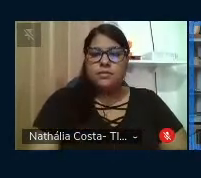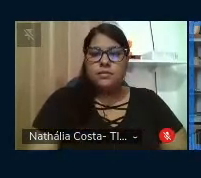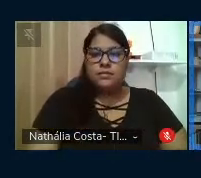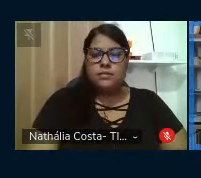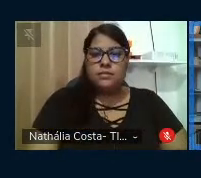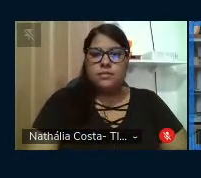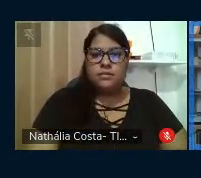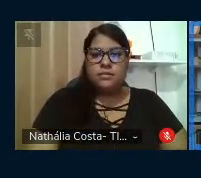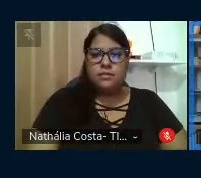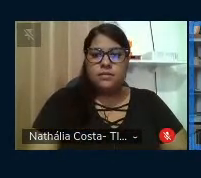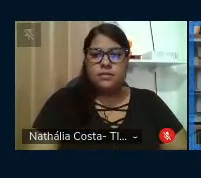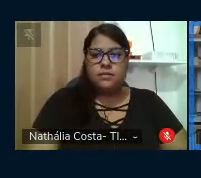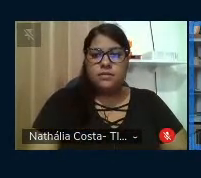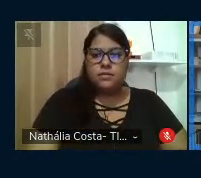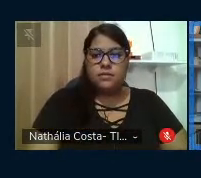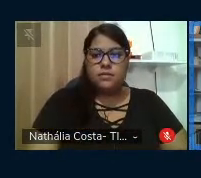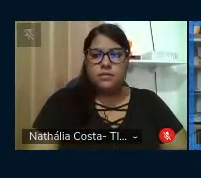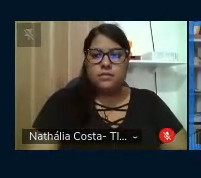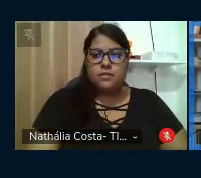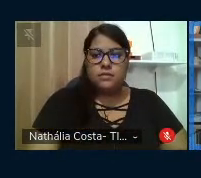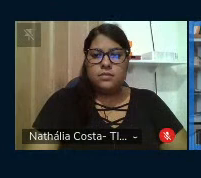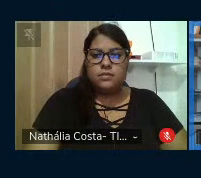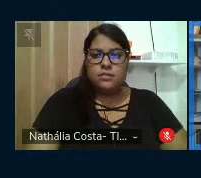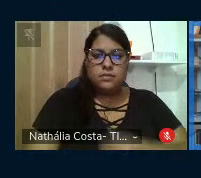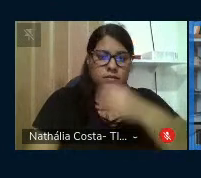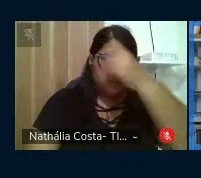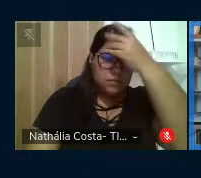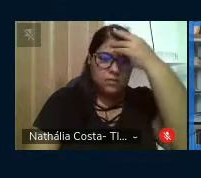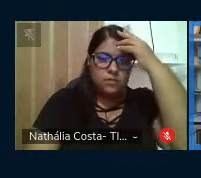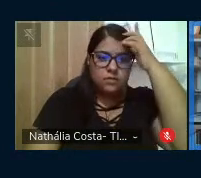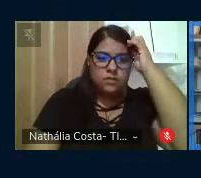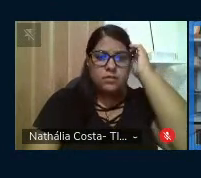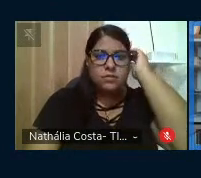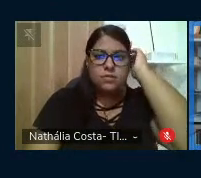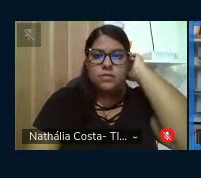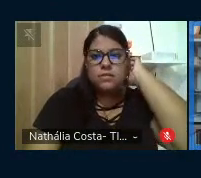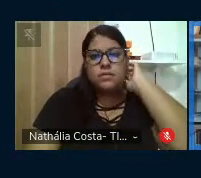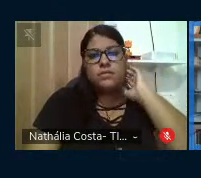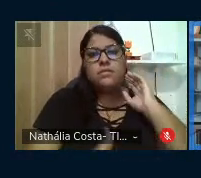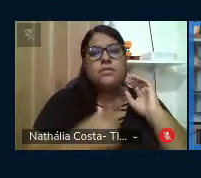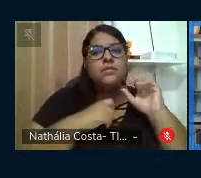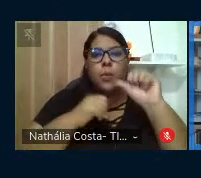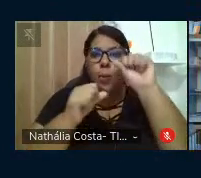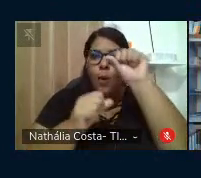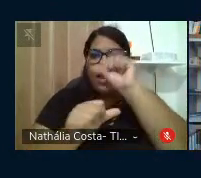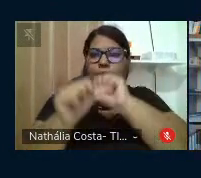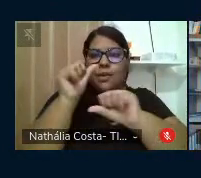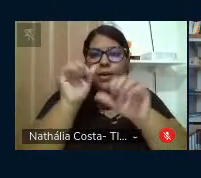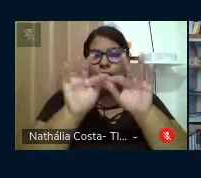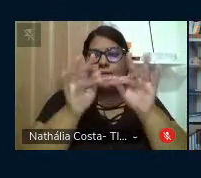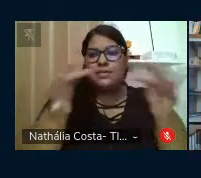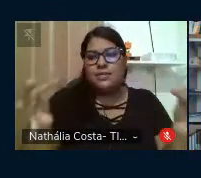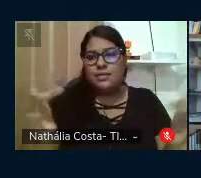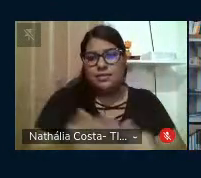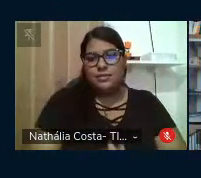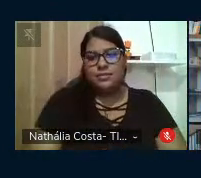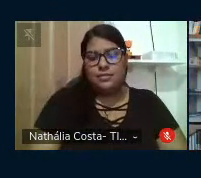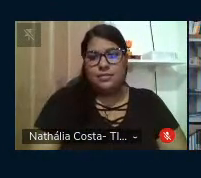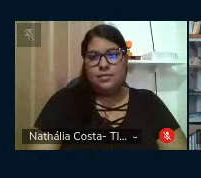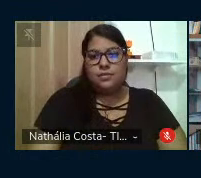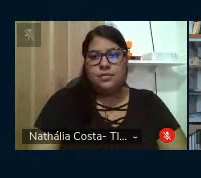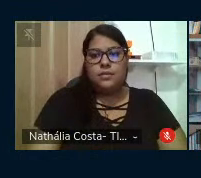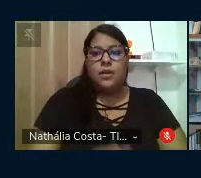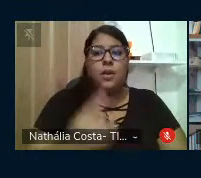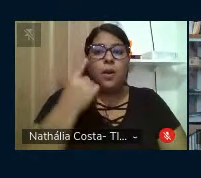Deise, teve uma pequena troca, o Paulo Leme, teve uma pequena troca. Pois é, Cláudia e Lene,